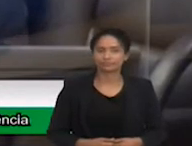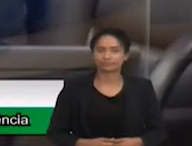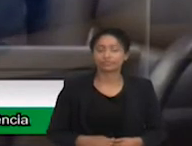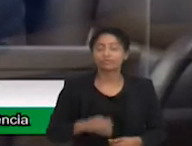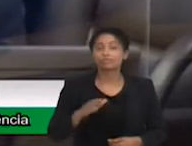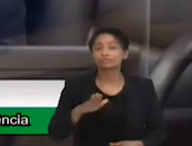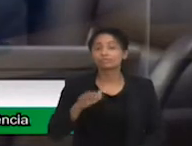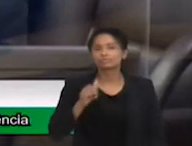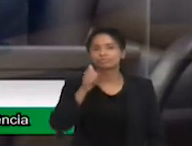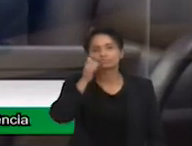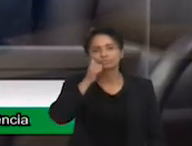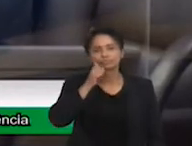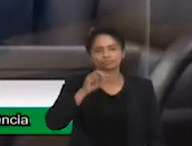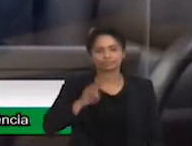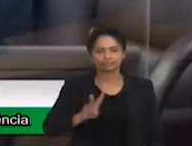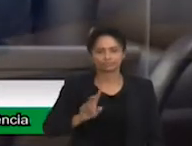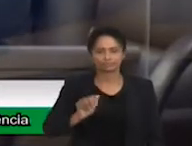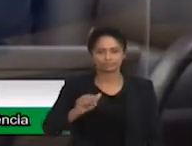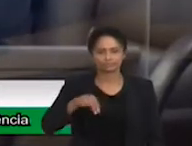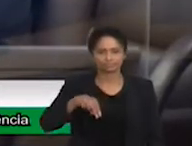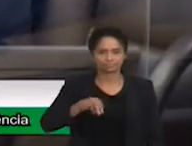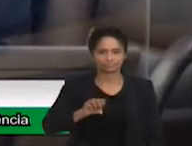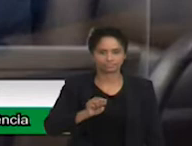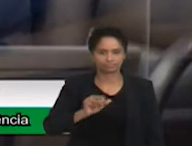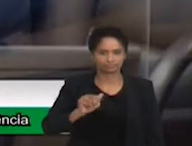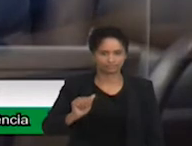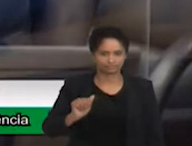de La Pria, pós-graduada em